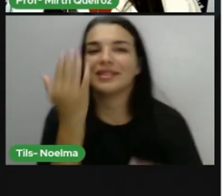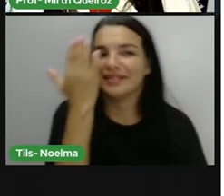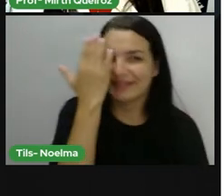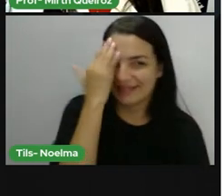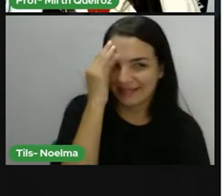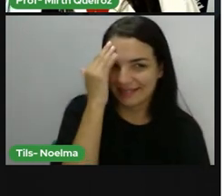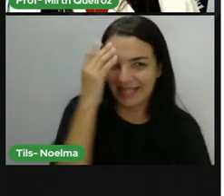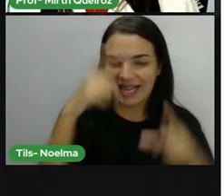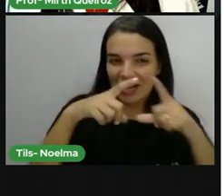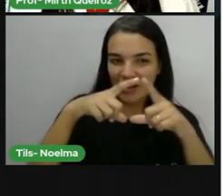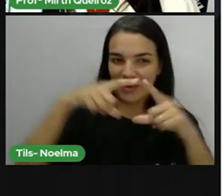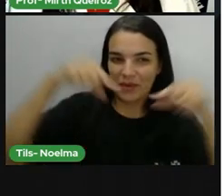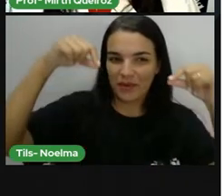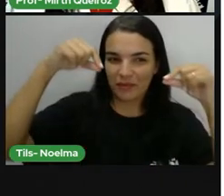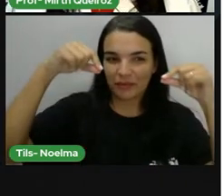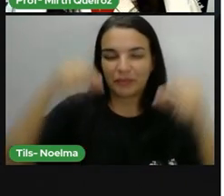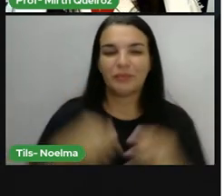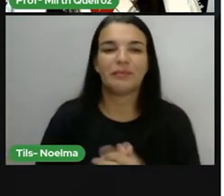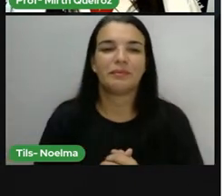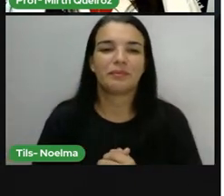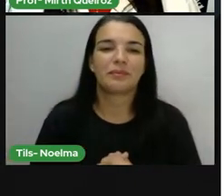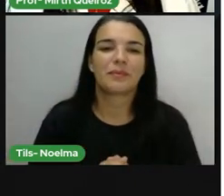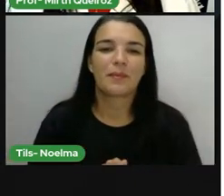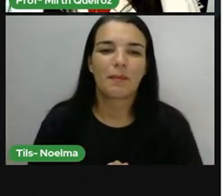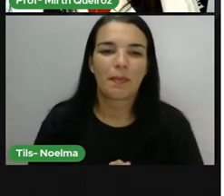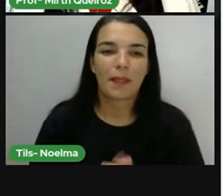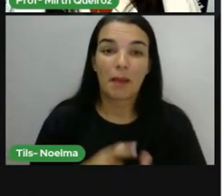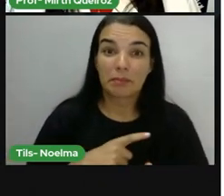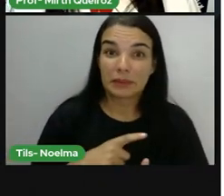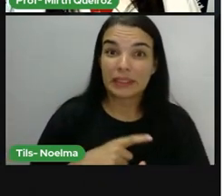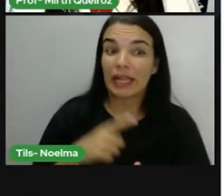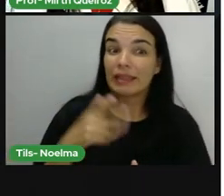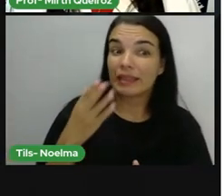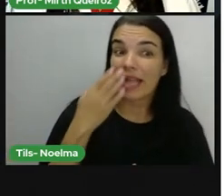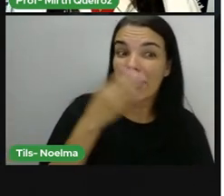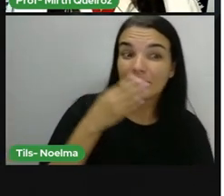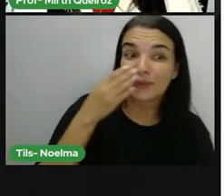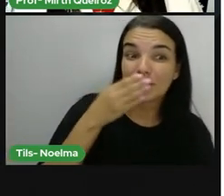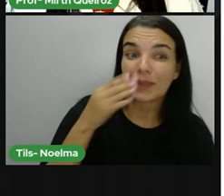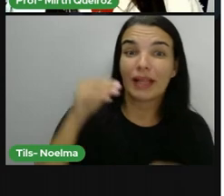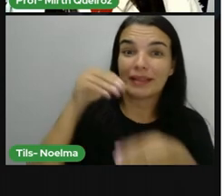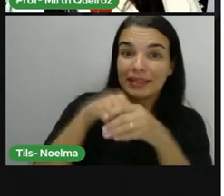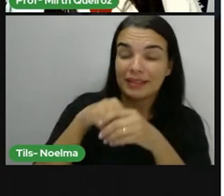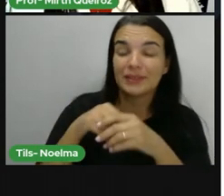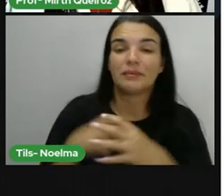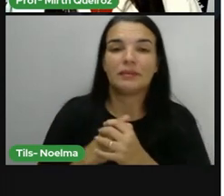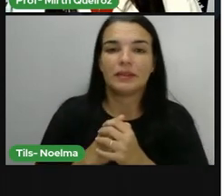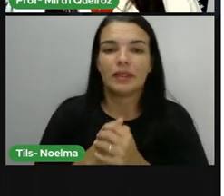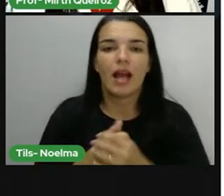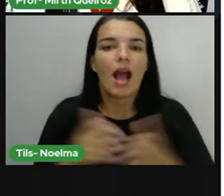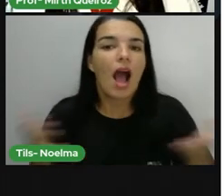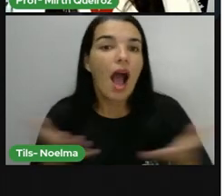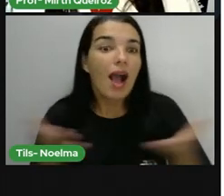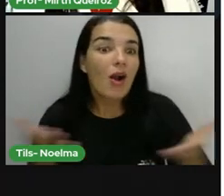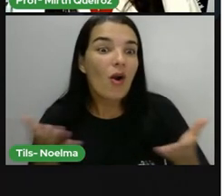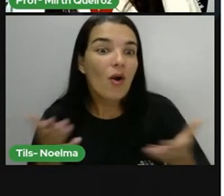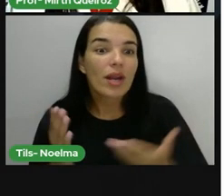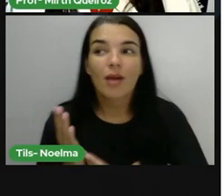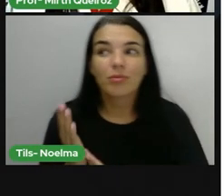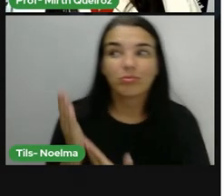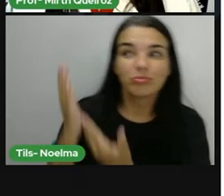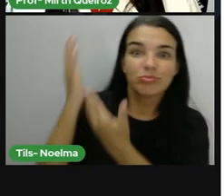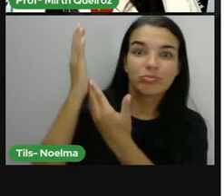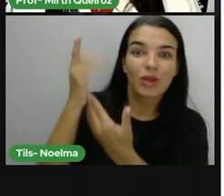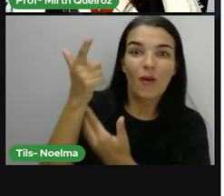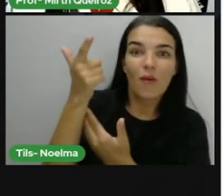maior de água, de proteína e de açúcares. Que interessante! E a onça parda? Outro